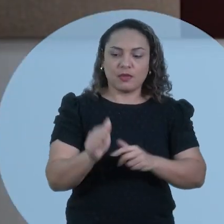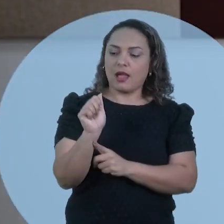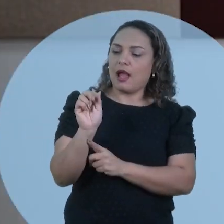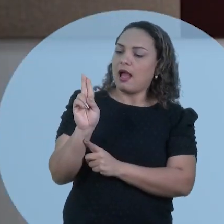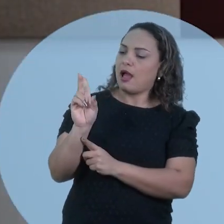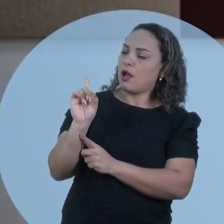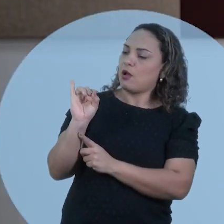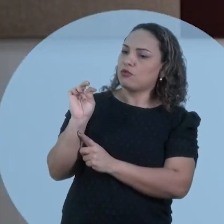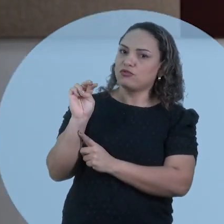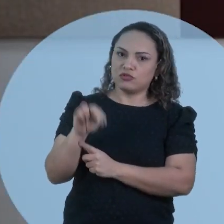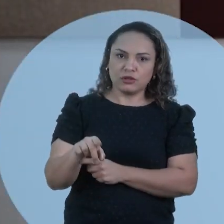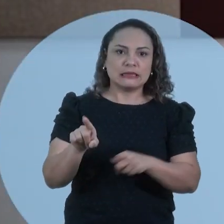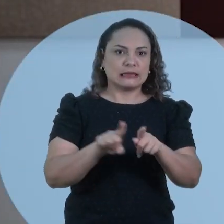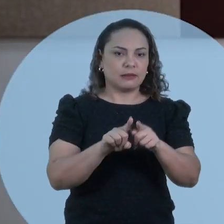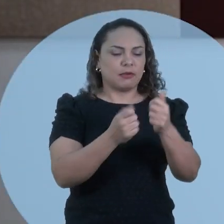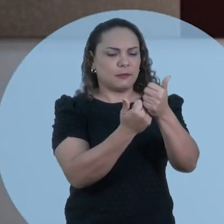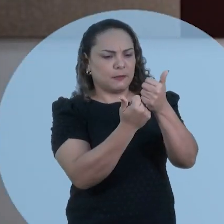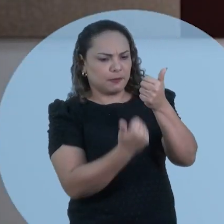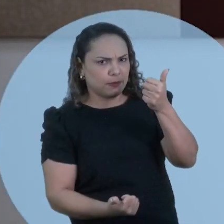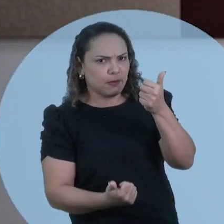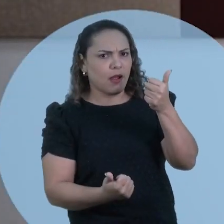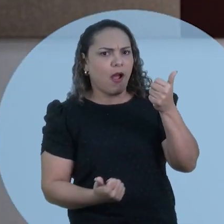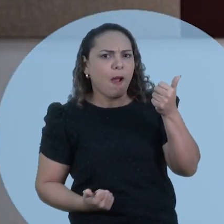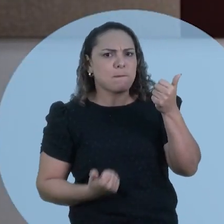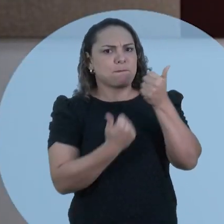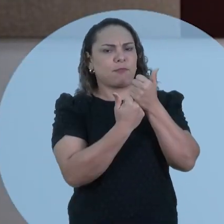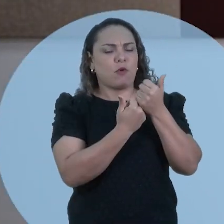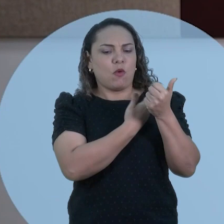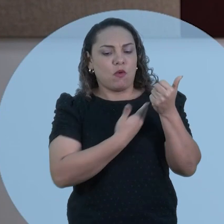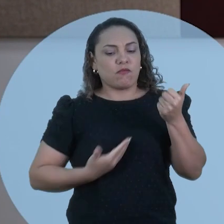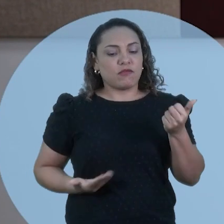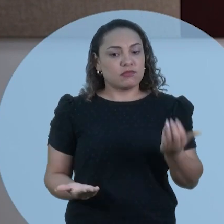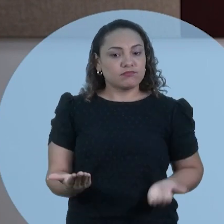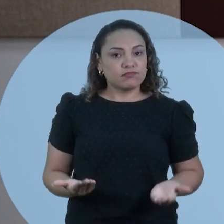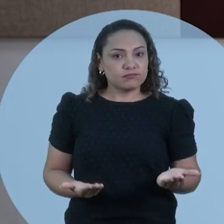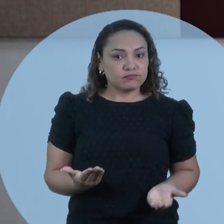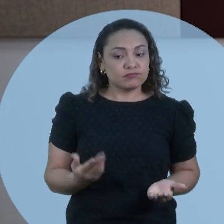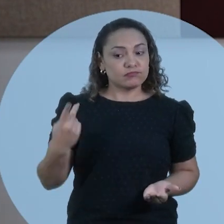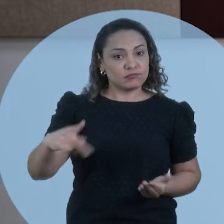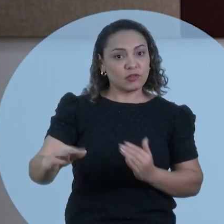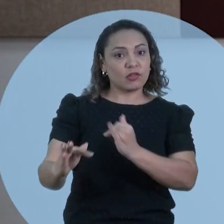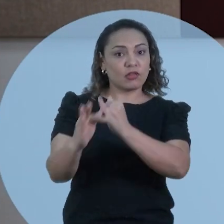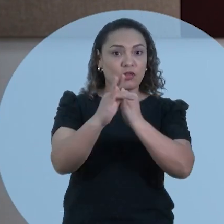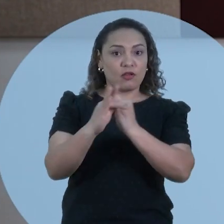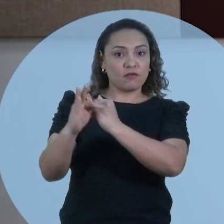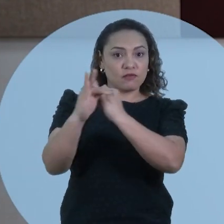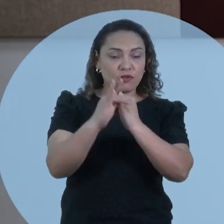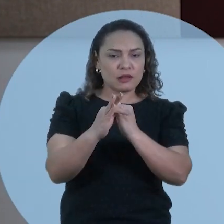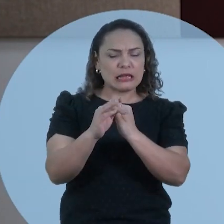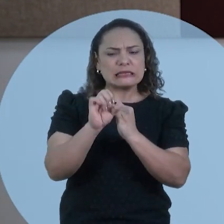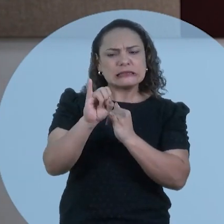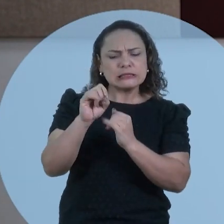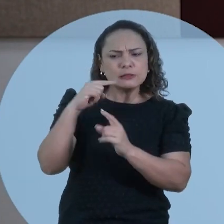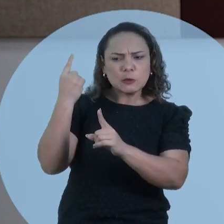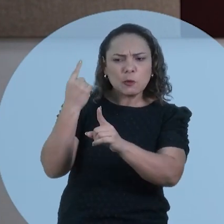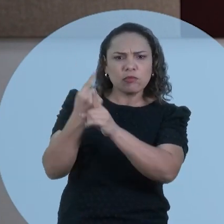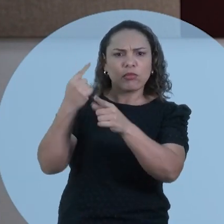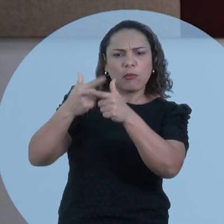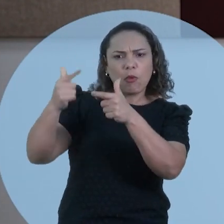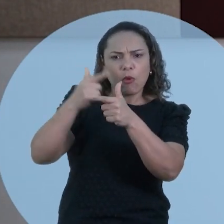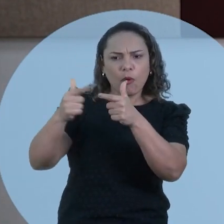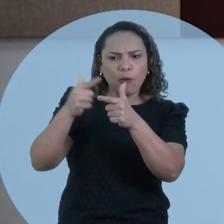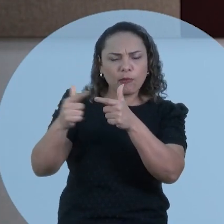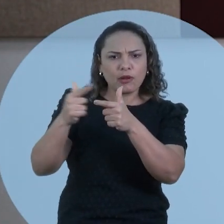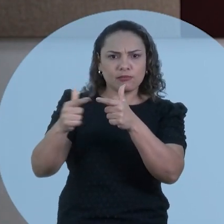A UDI constitui também uma instância interna de apoio à governança do IFCL, comunicando quaisquer disfunções